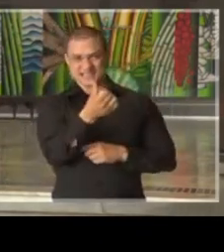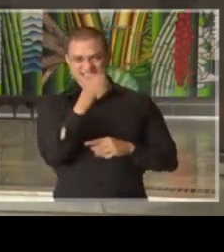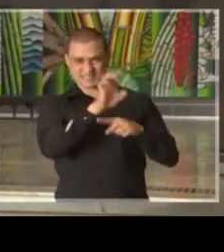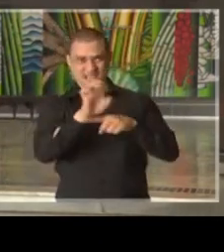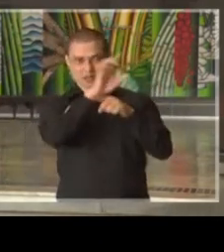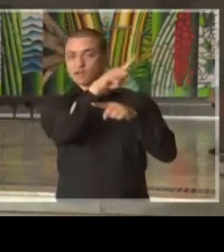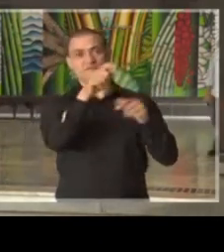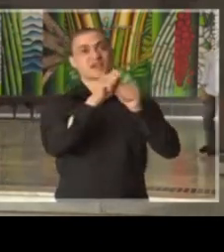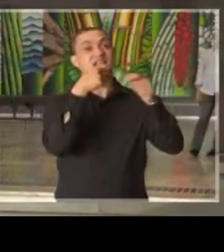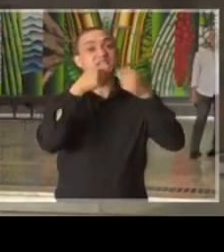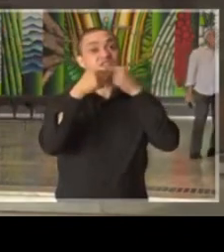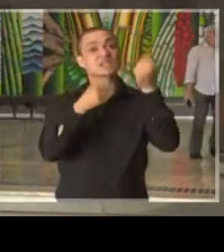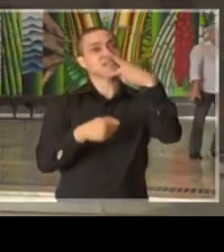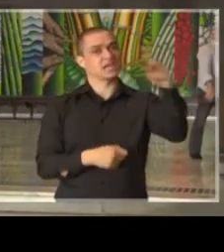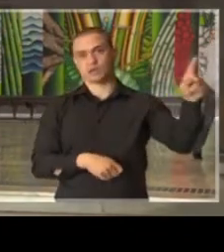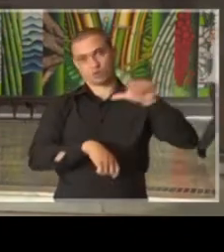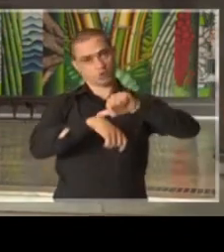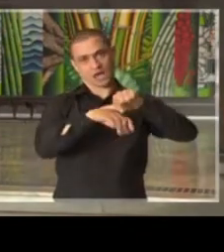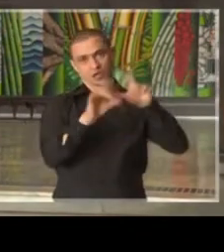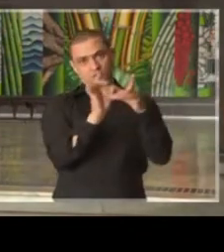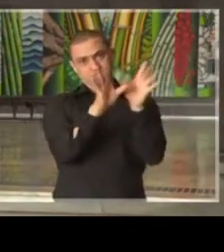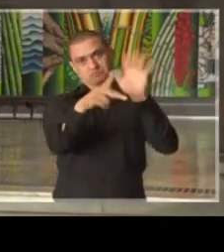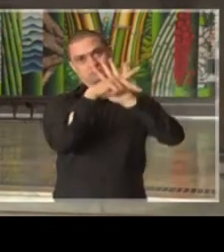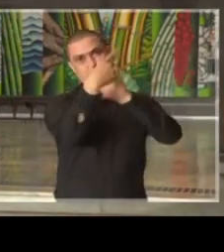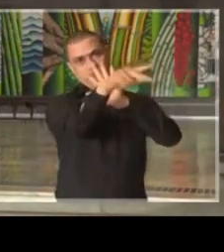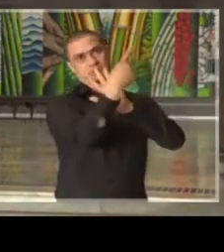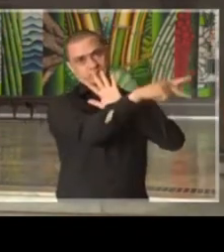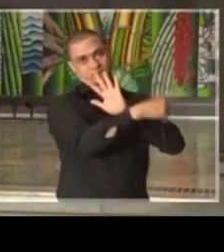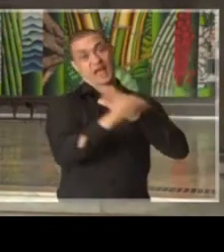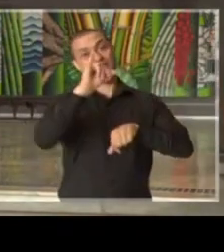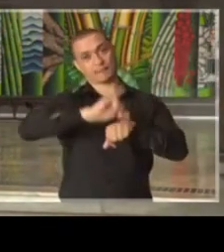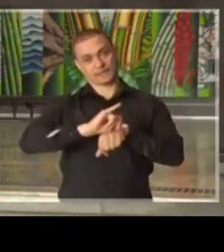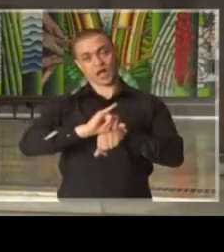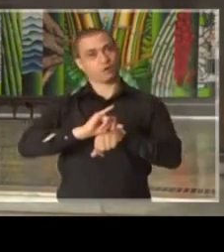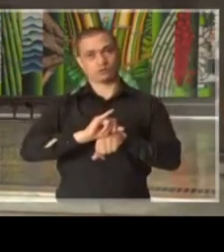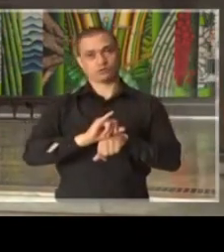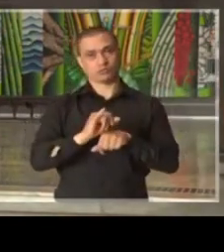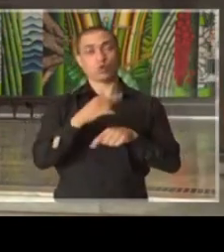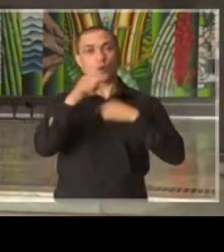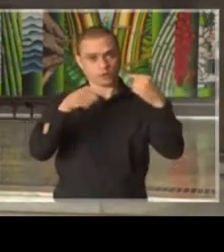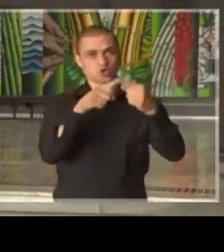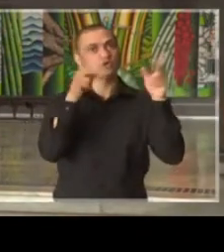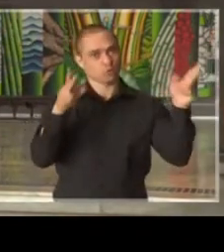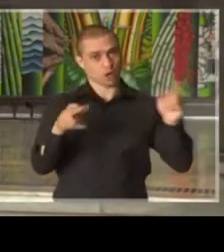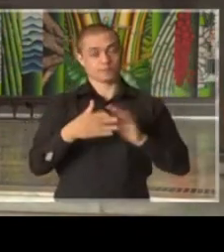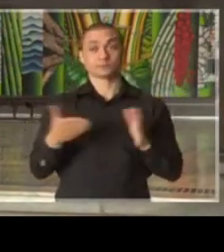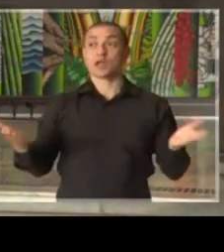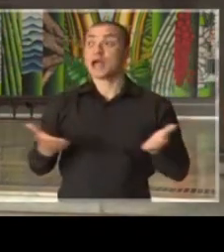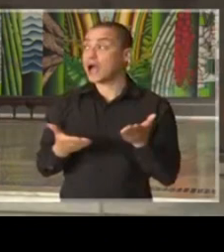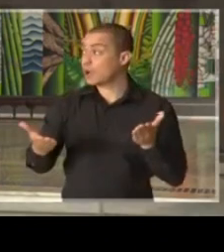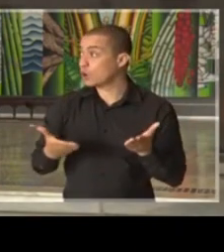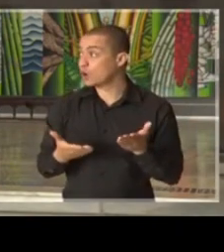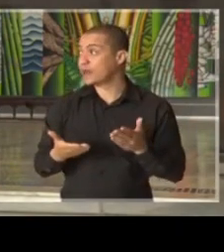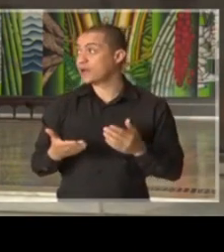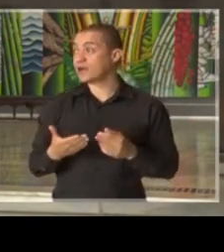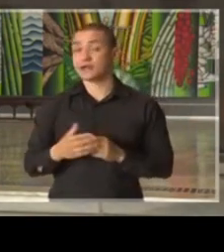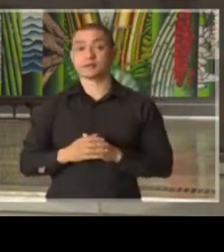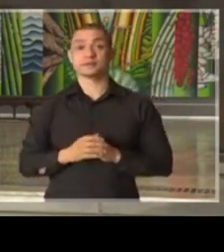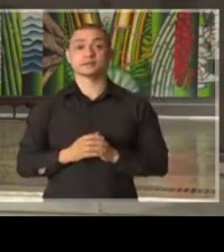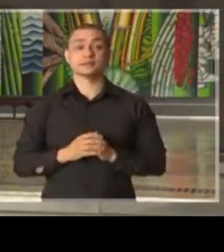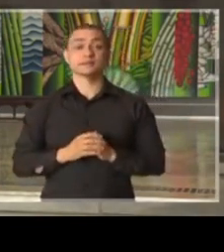farão coletivas nas suas capitais com o mesmo objetivo. Vamos agora a uma